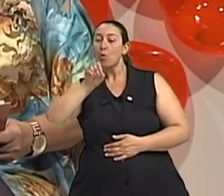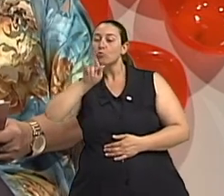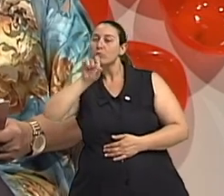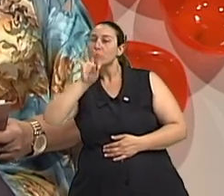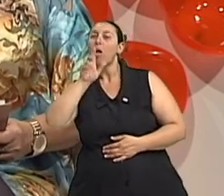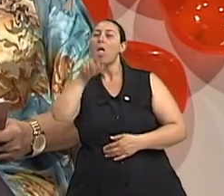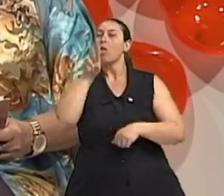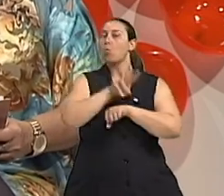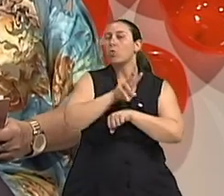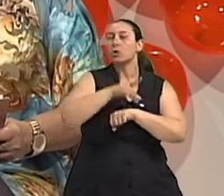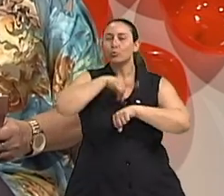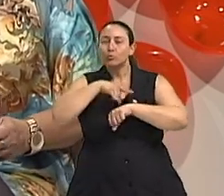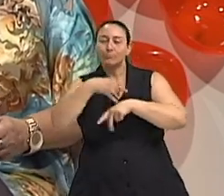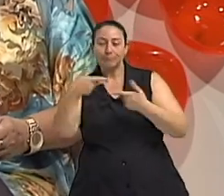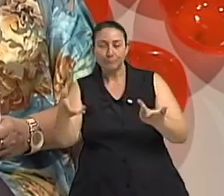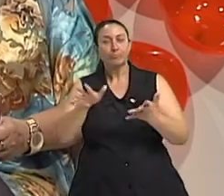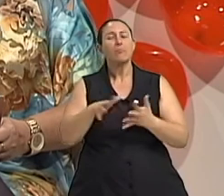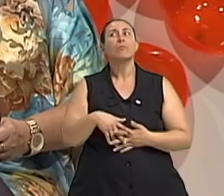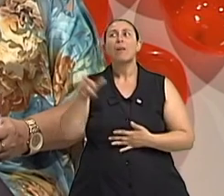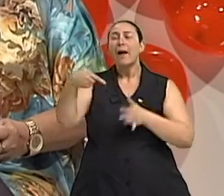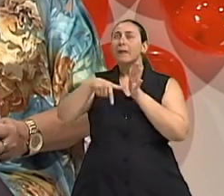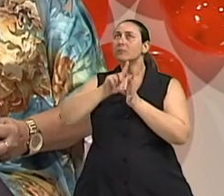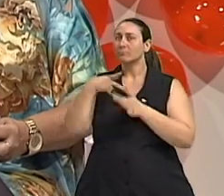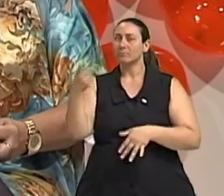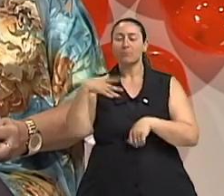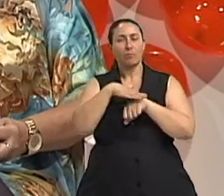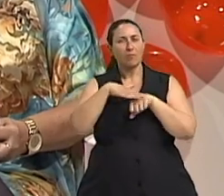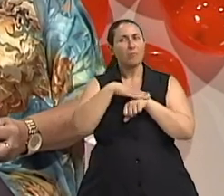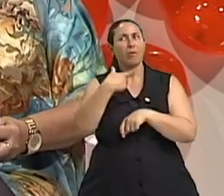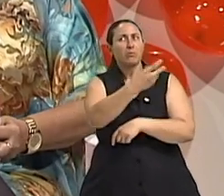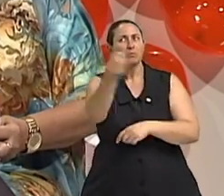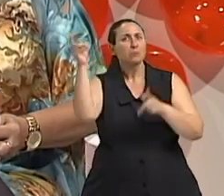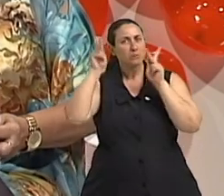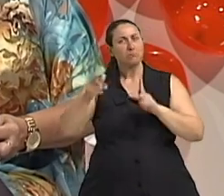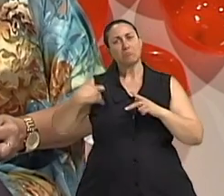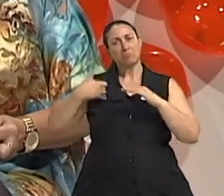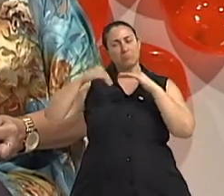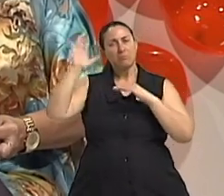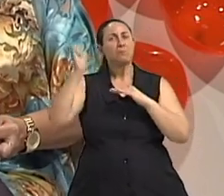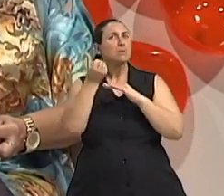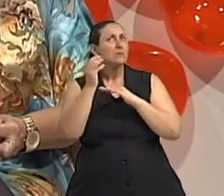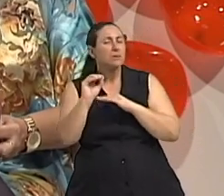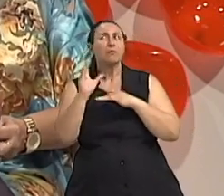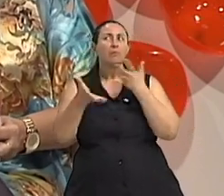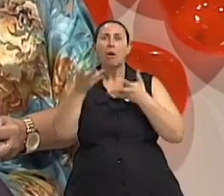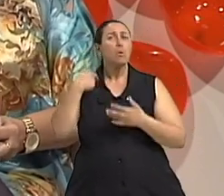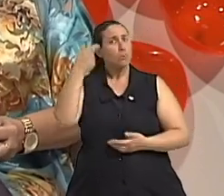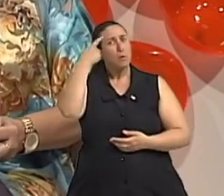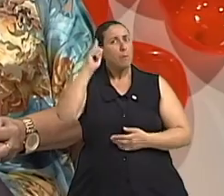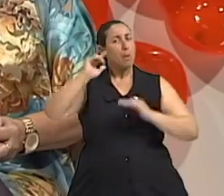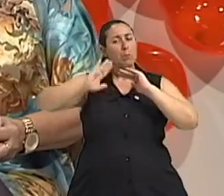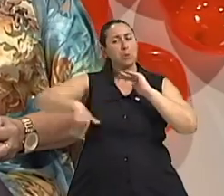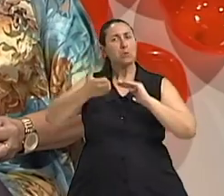idade e aí as pessoas em casa devem ter se perguntado mas eu não sabia que mulheres com menos de 60